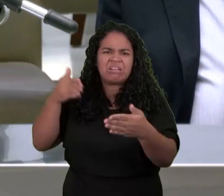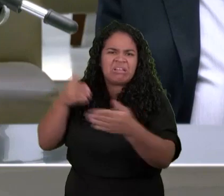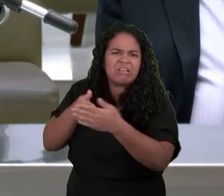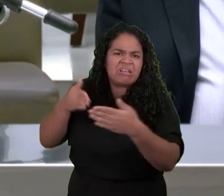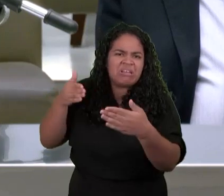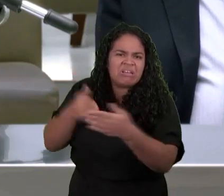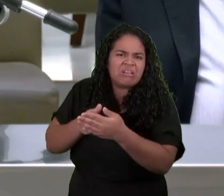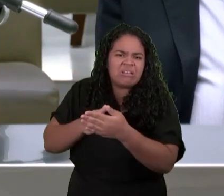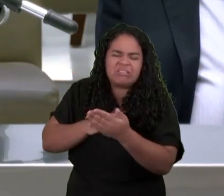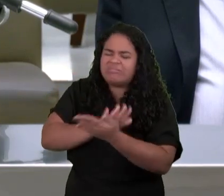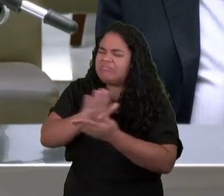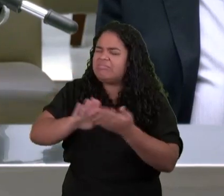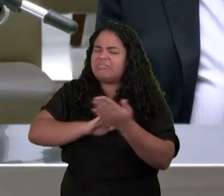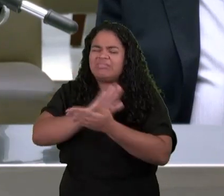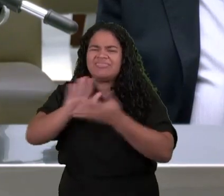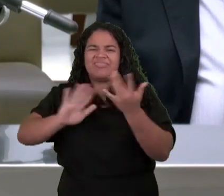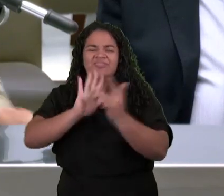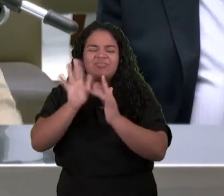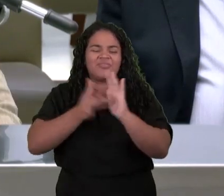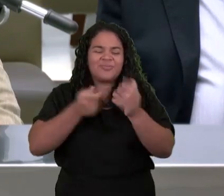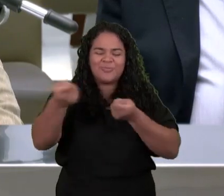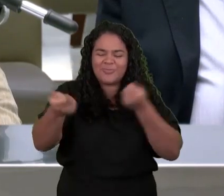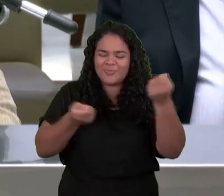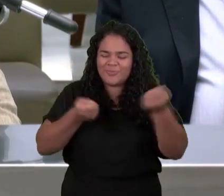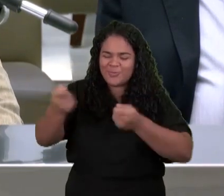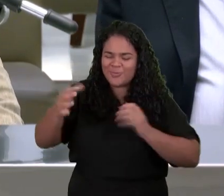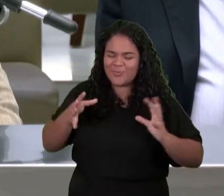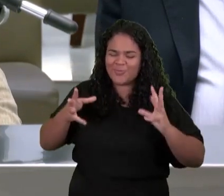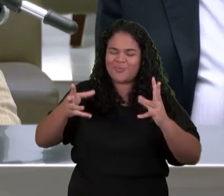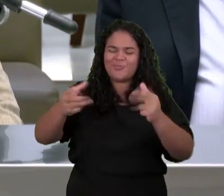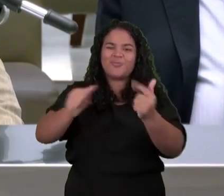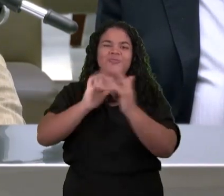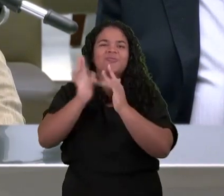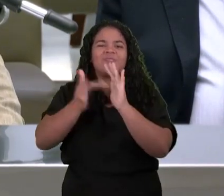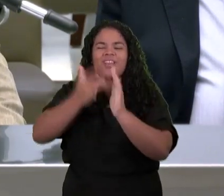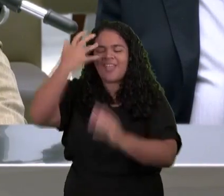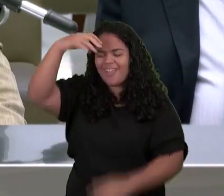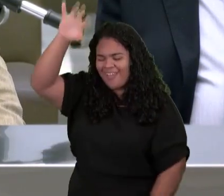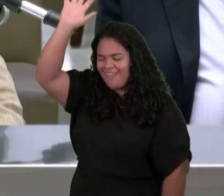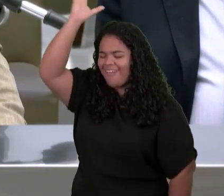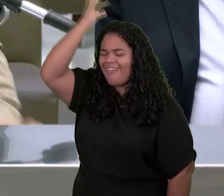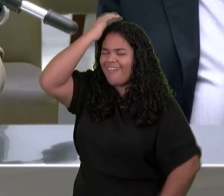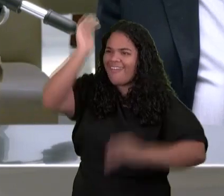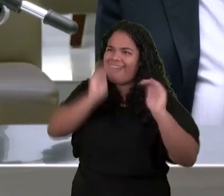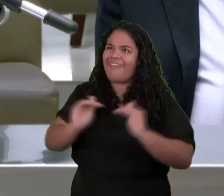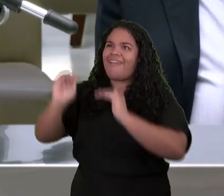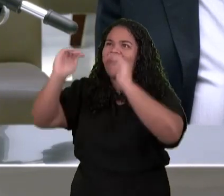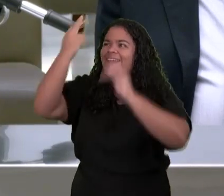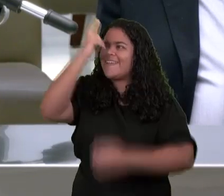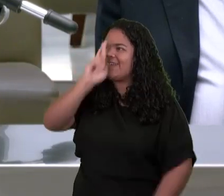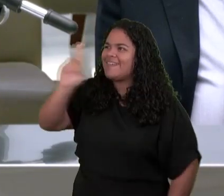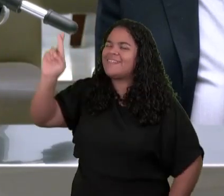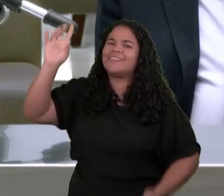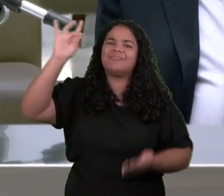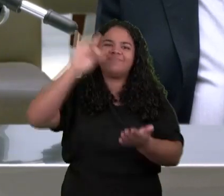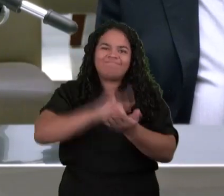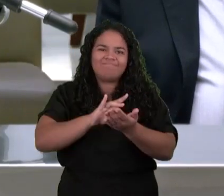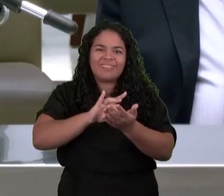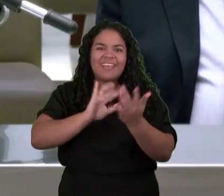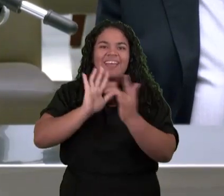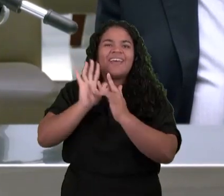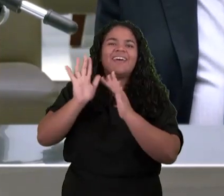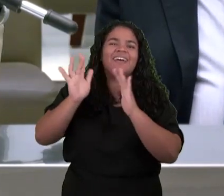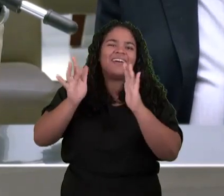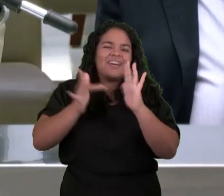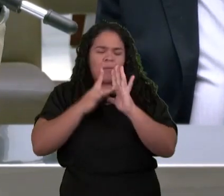Todas As Coisas Ele É o Rei Dos Reis É Senhor Dos Senhores Ele É o